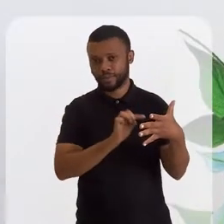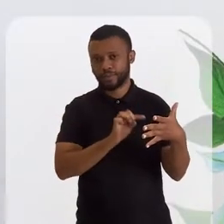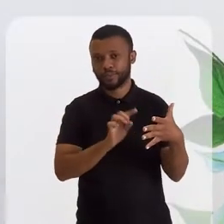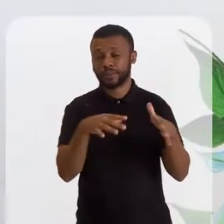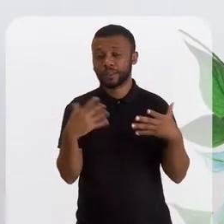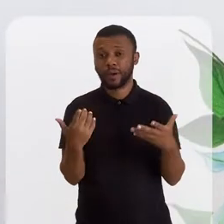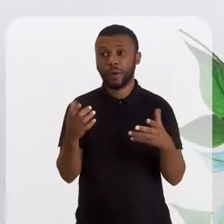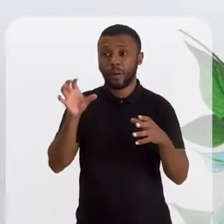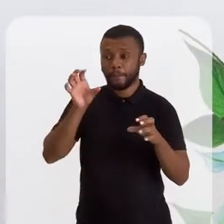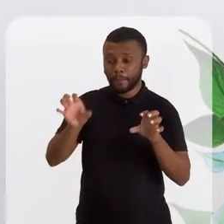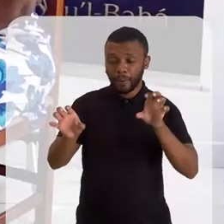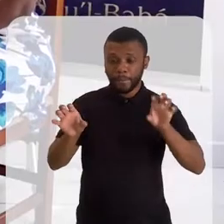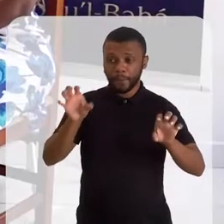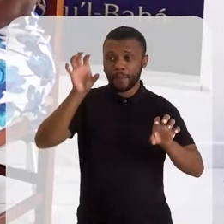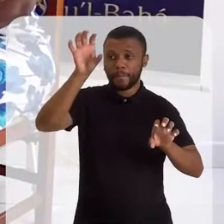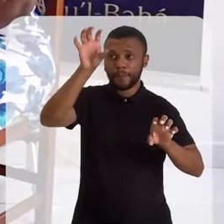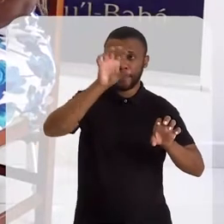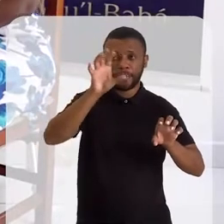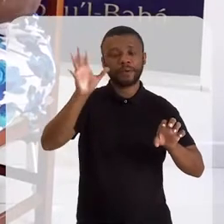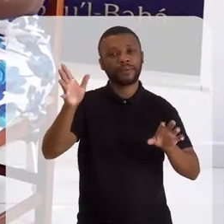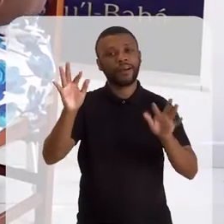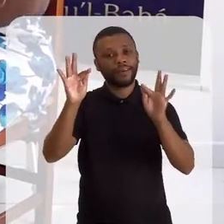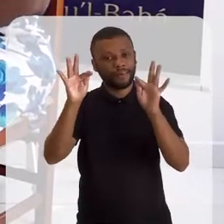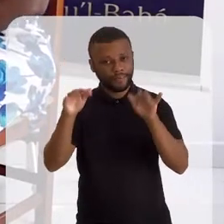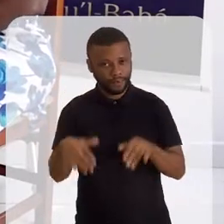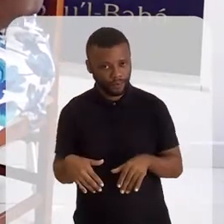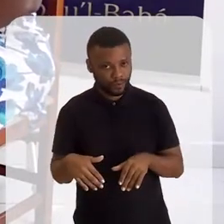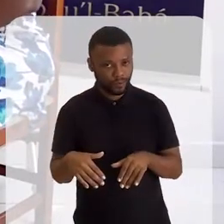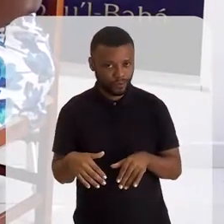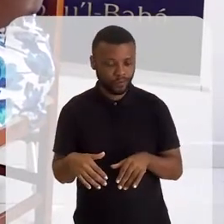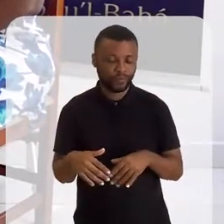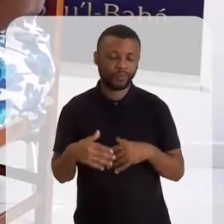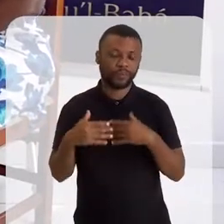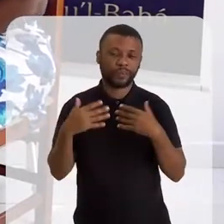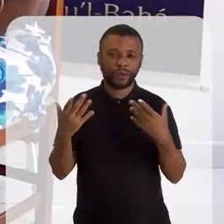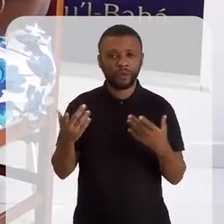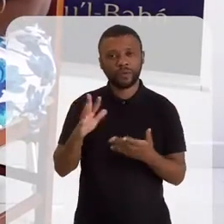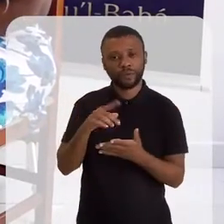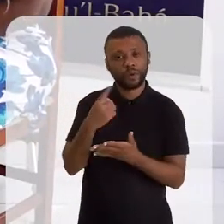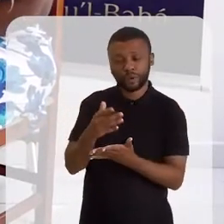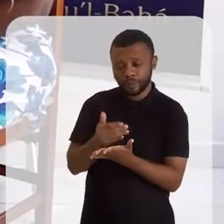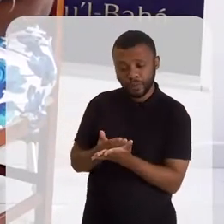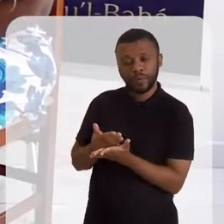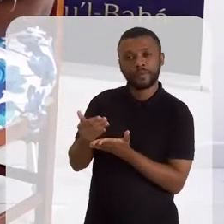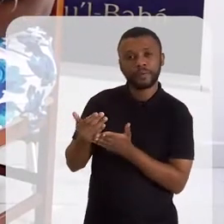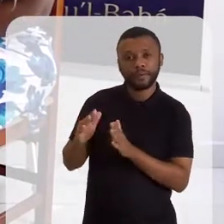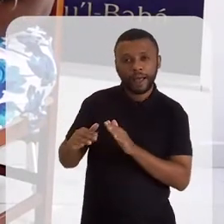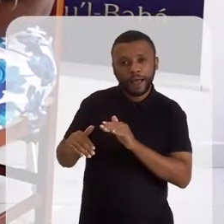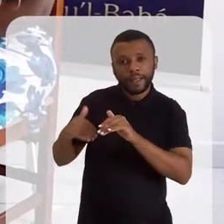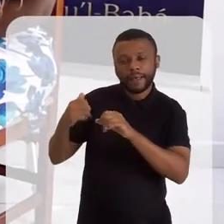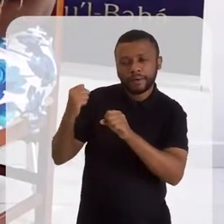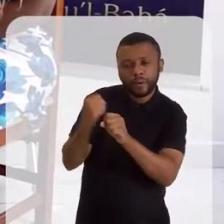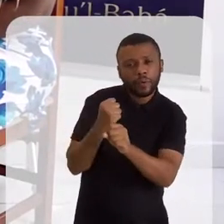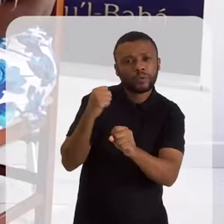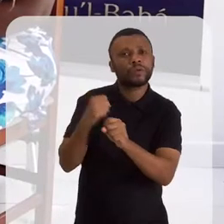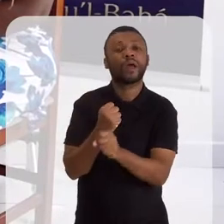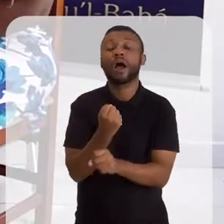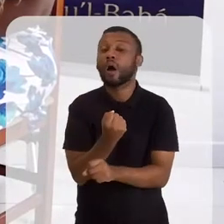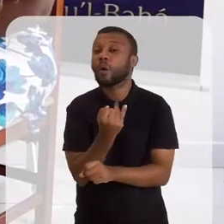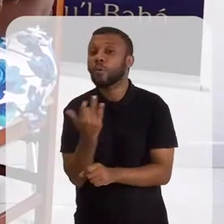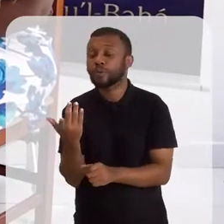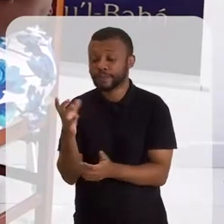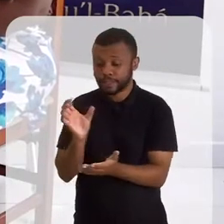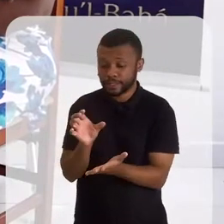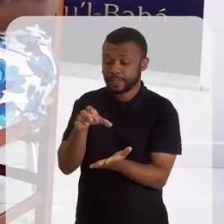continente, já fechou. Mas a gente tem, também, agora, começando a desenvolver alguns templos